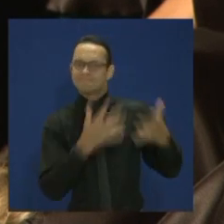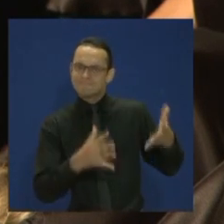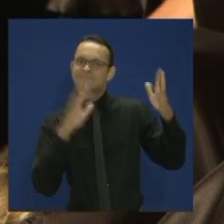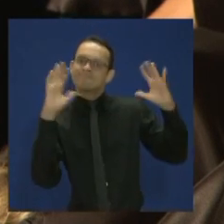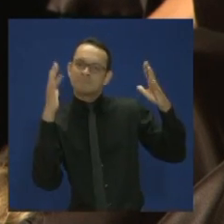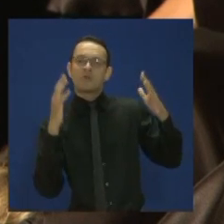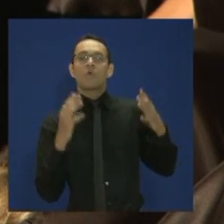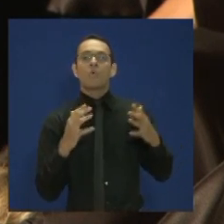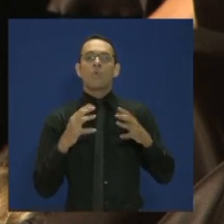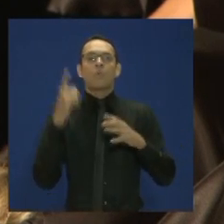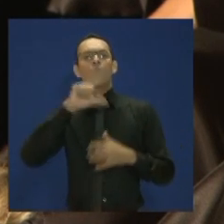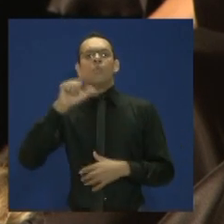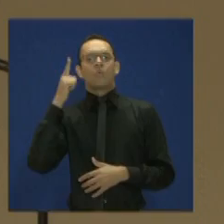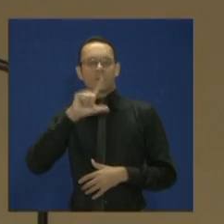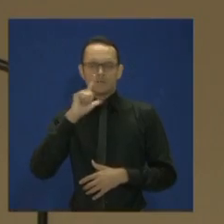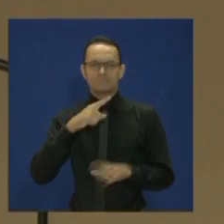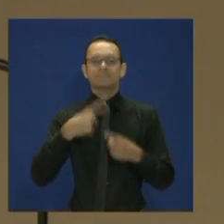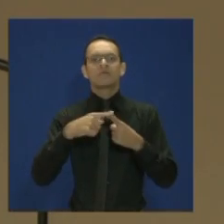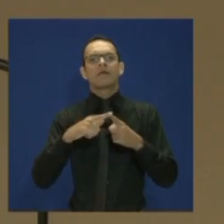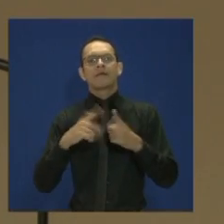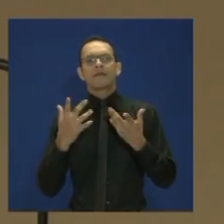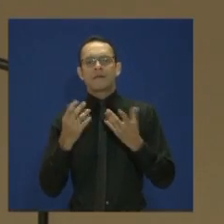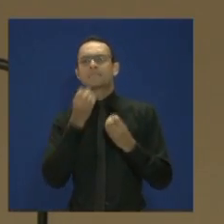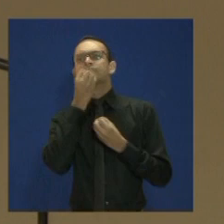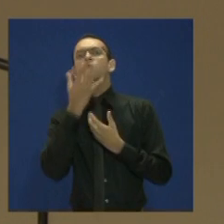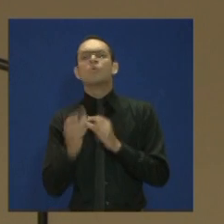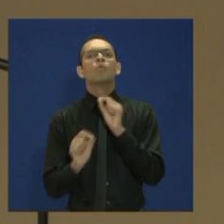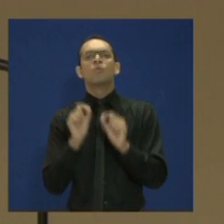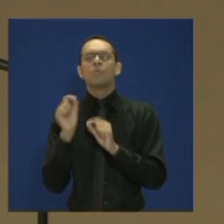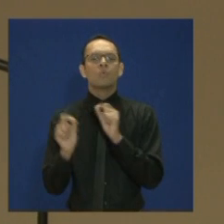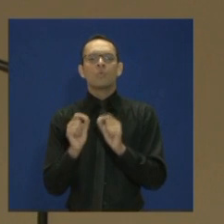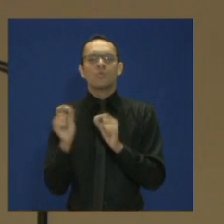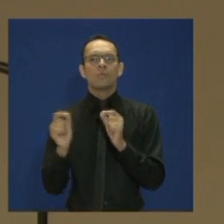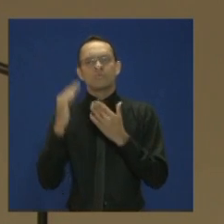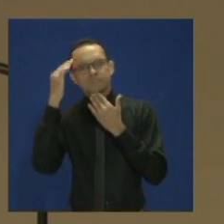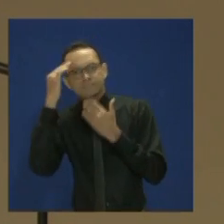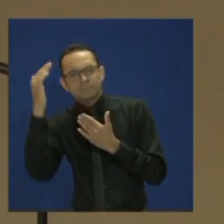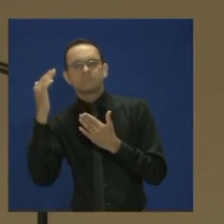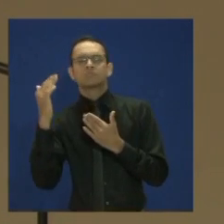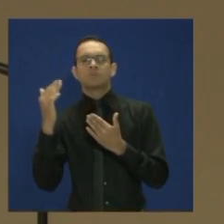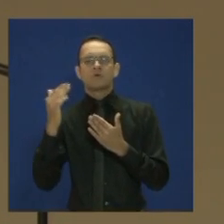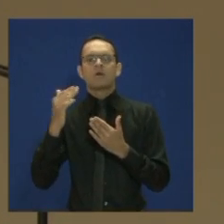graças ao processo de expansão vivido pela UFG nos últimos anos.